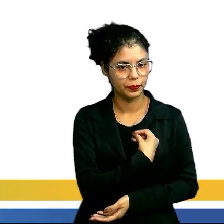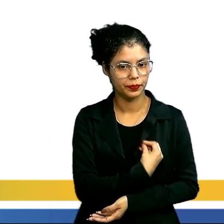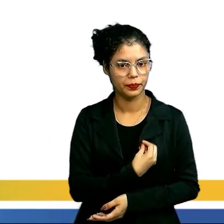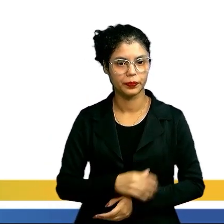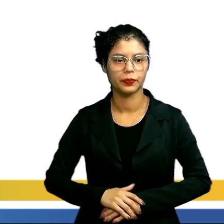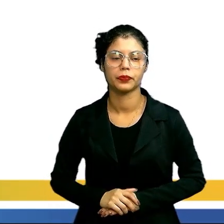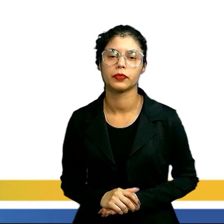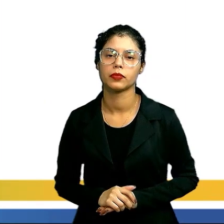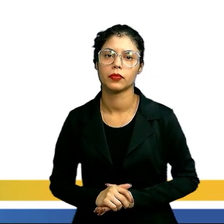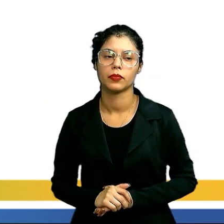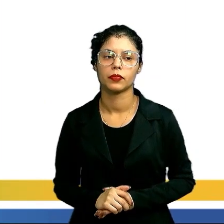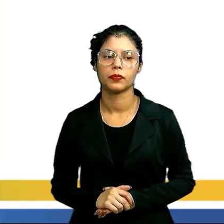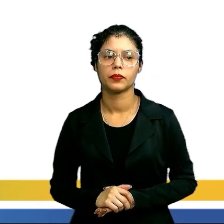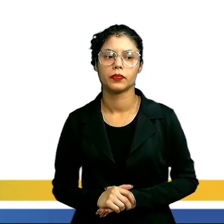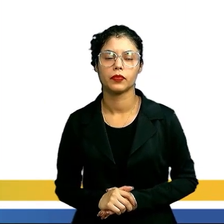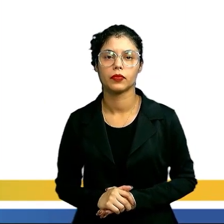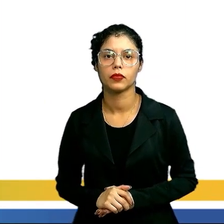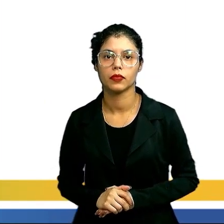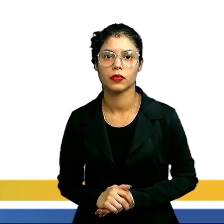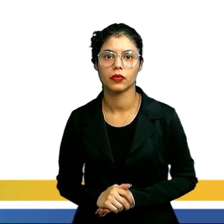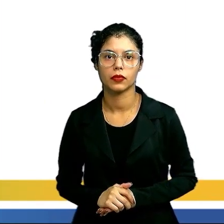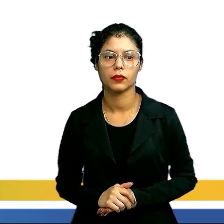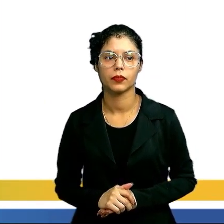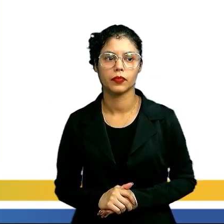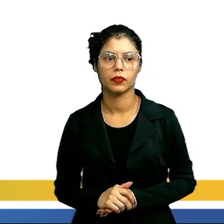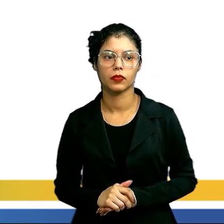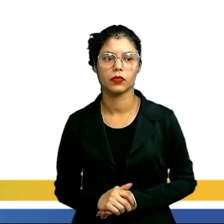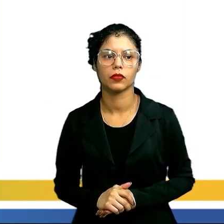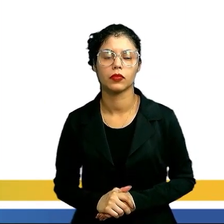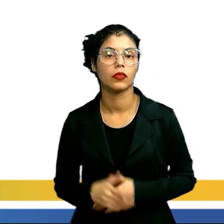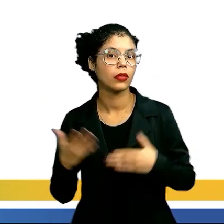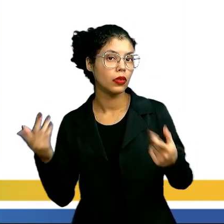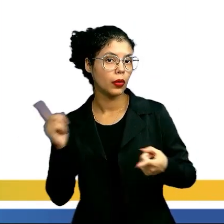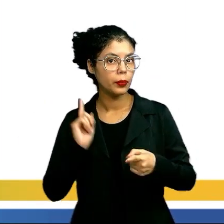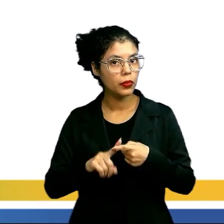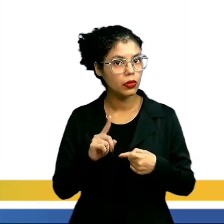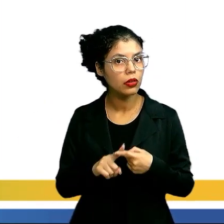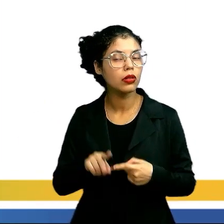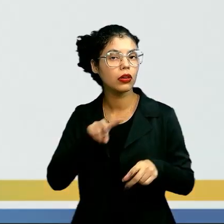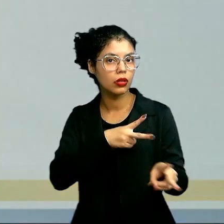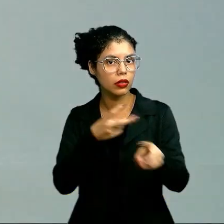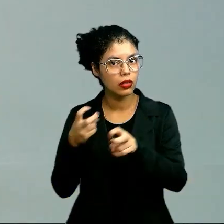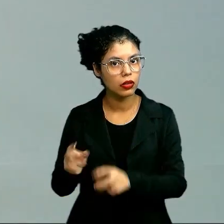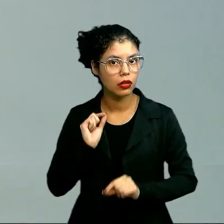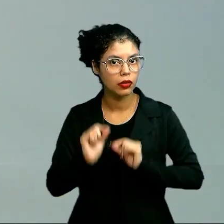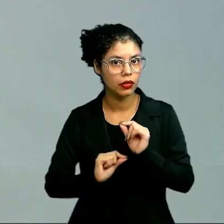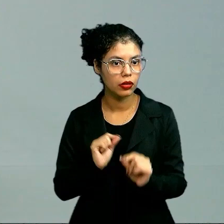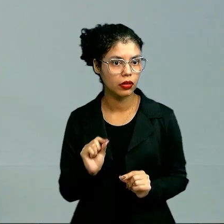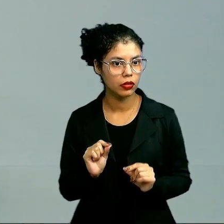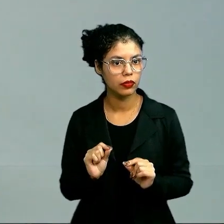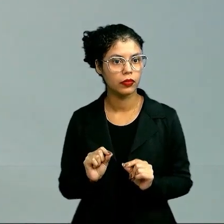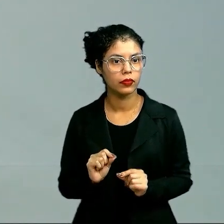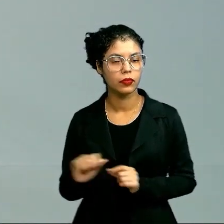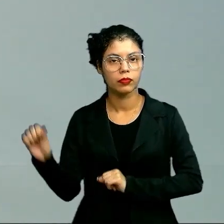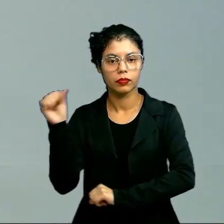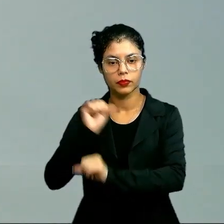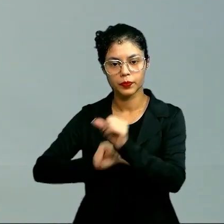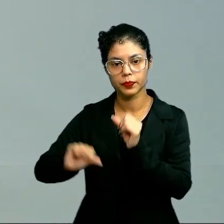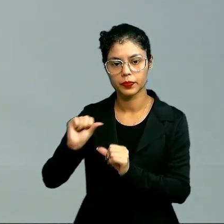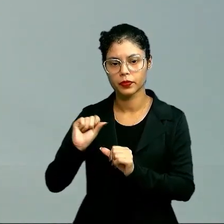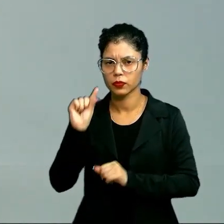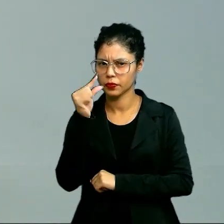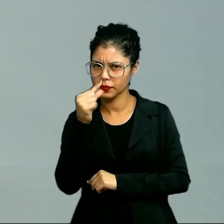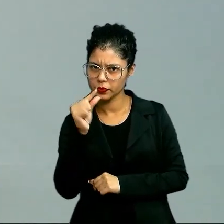como ele vive e como ele convive com as pessoas. Porque, nesse aspecto, ele vai contrariar um